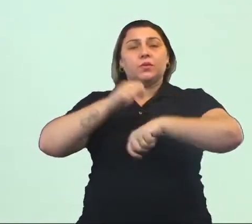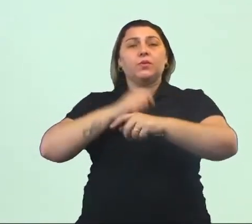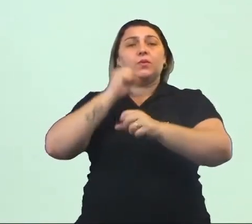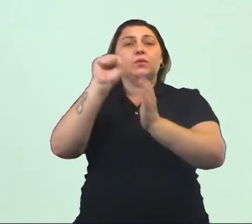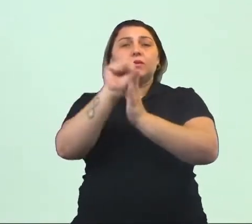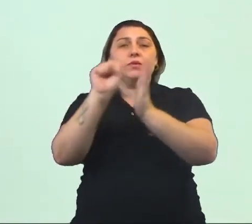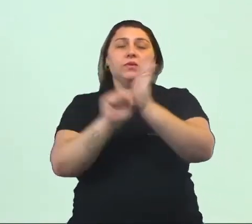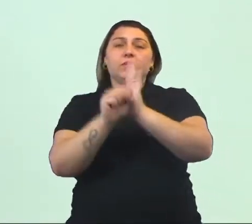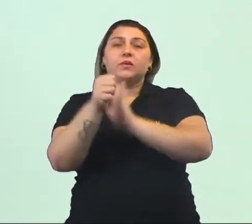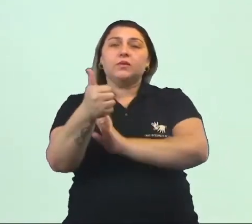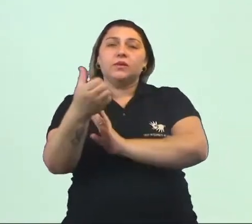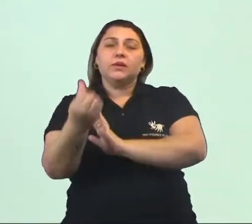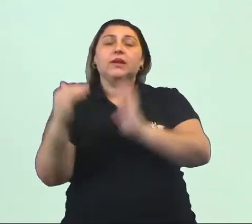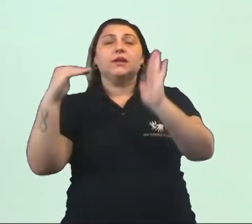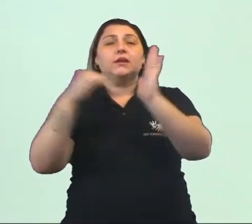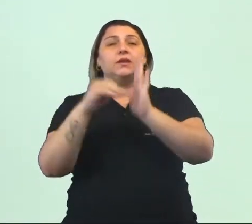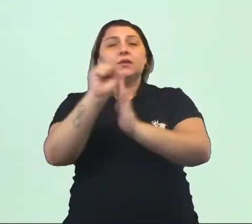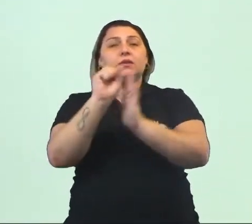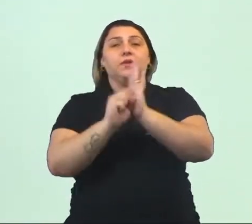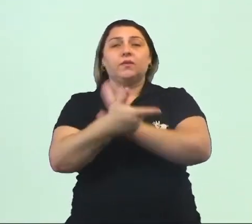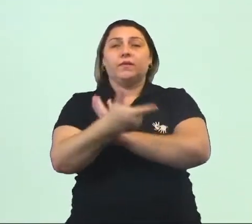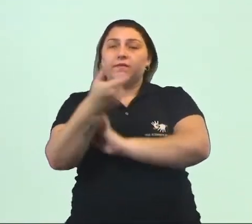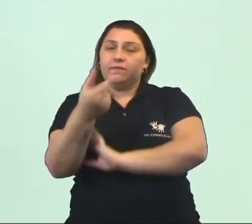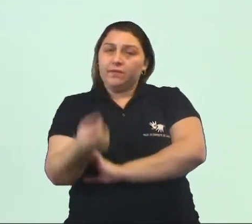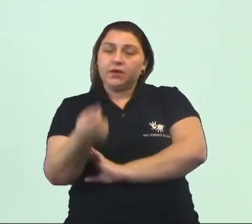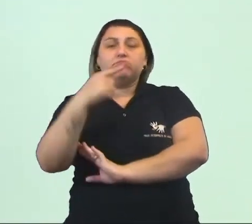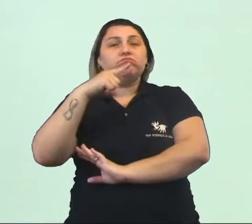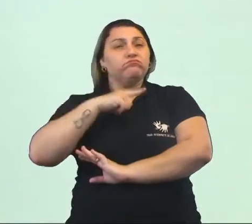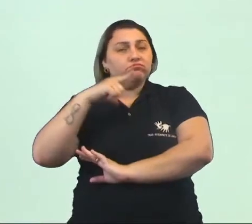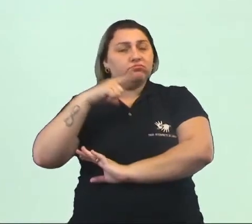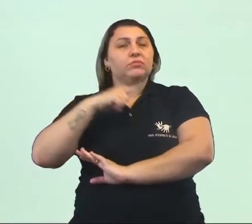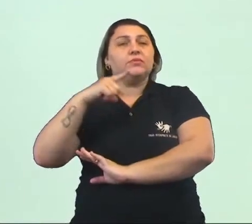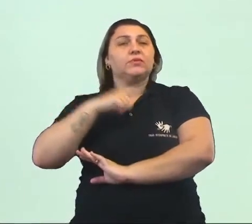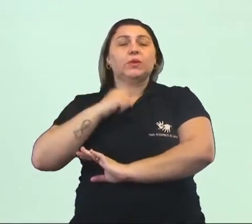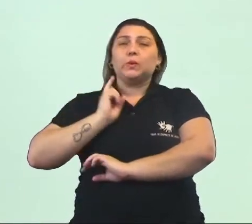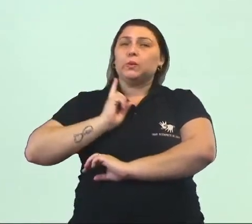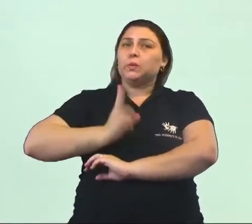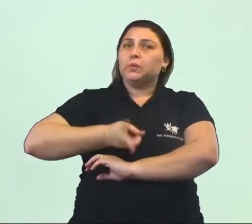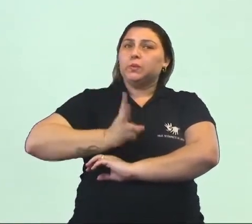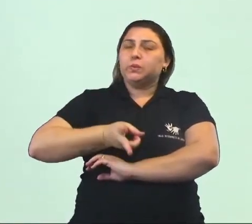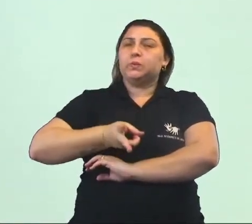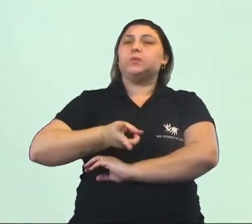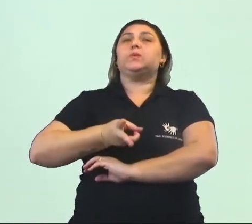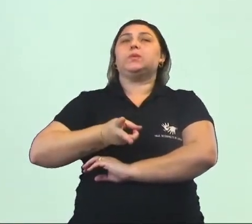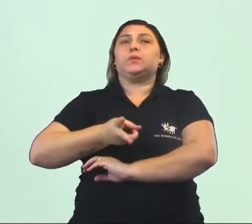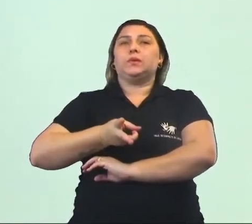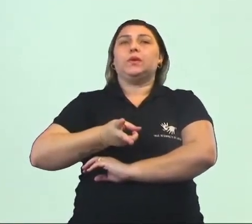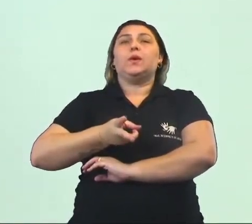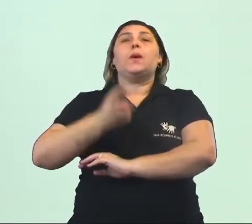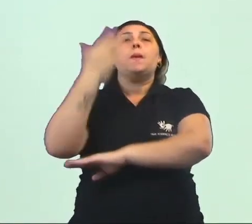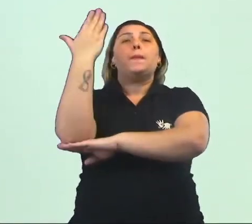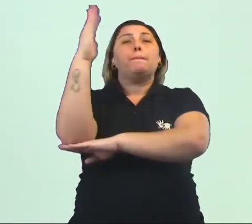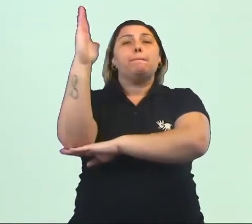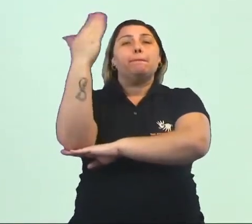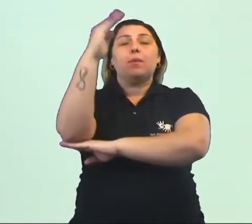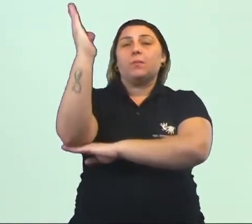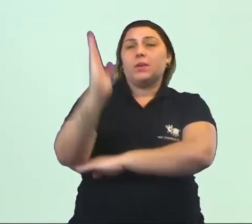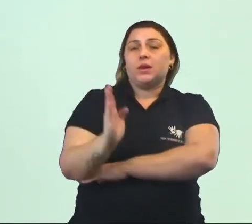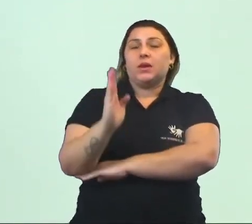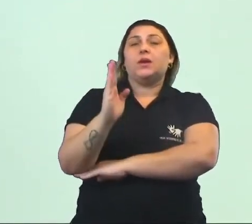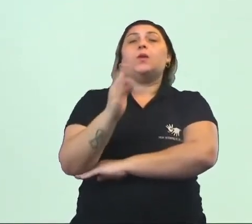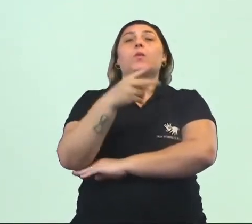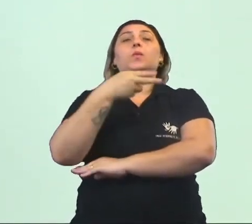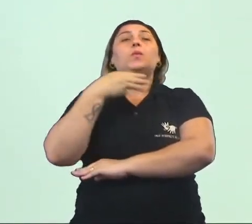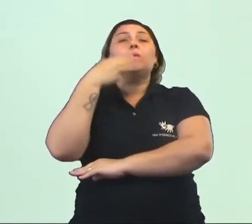século XVI até o século XX vai ter uma predominância. Uma hora vai ser o pau-brasil, outra o